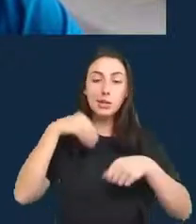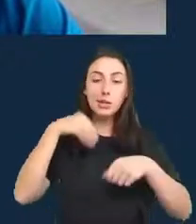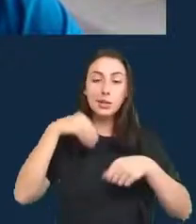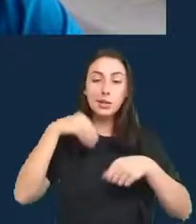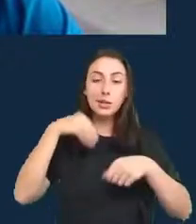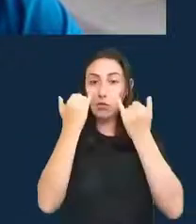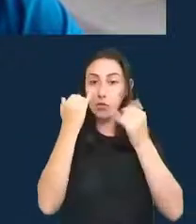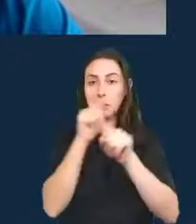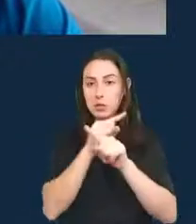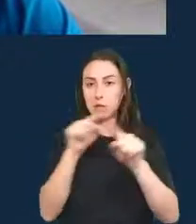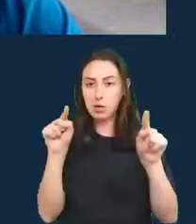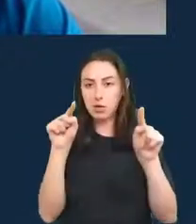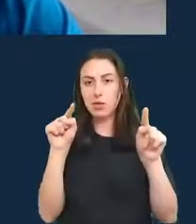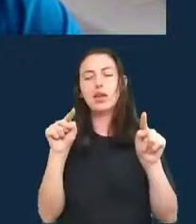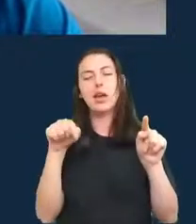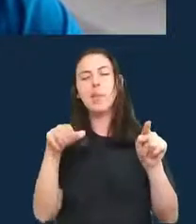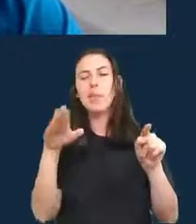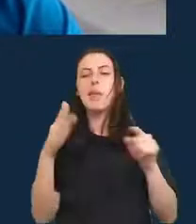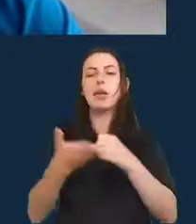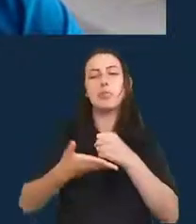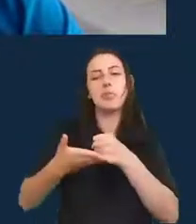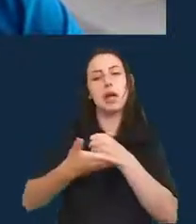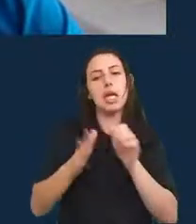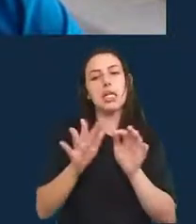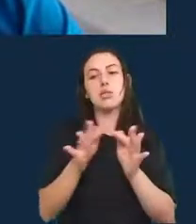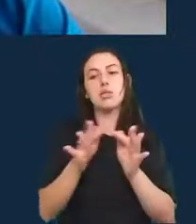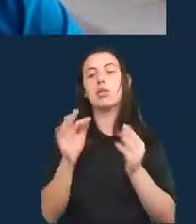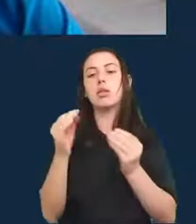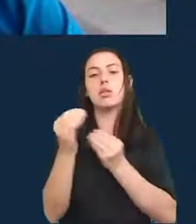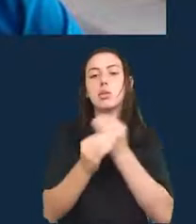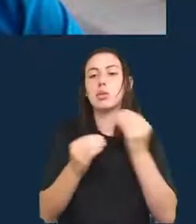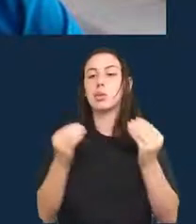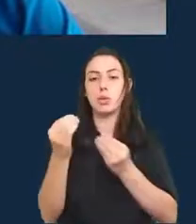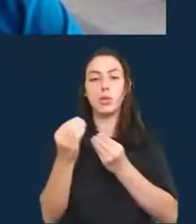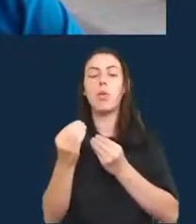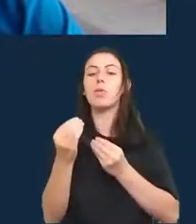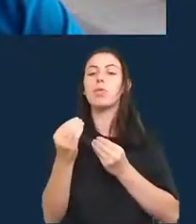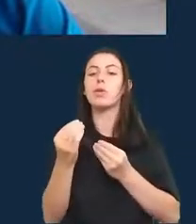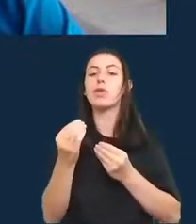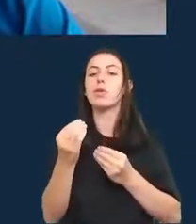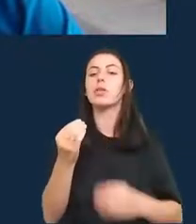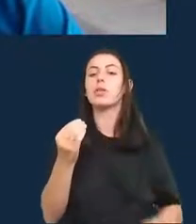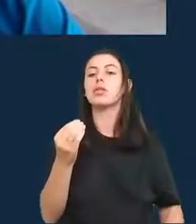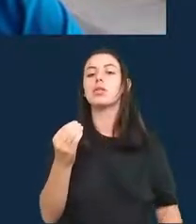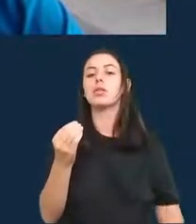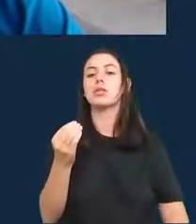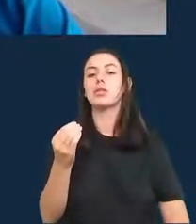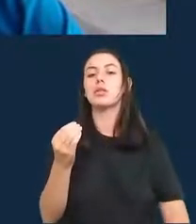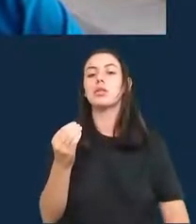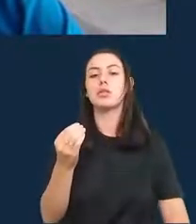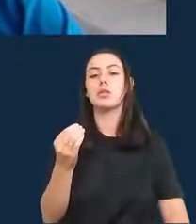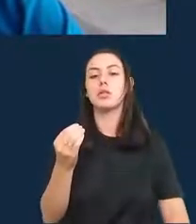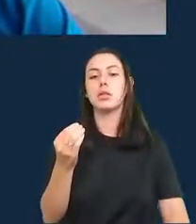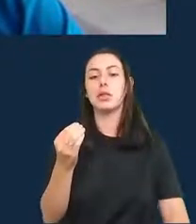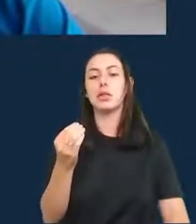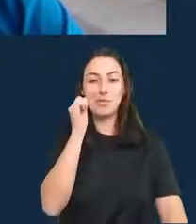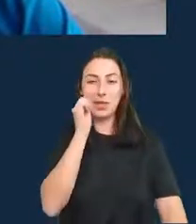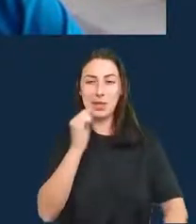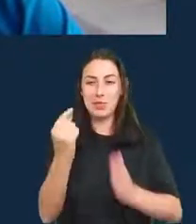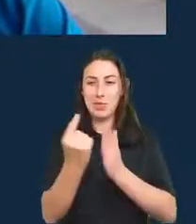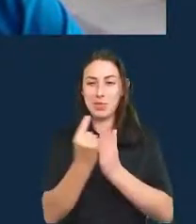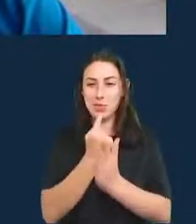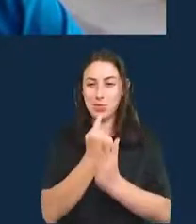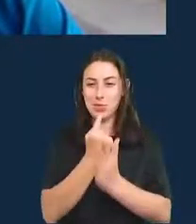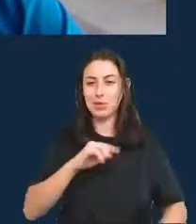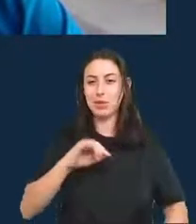será que a gente cobriria um viés, bom, você pergunta, ela pergunta se teria mais viés se usamos o nosso próprio